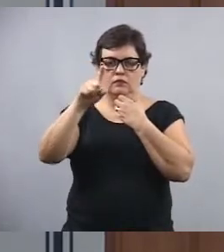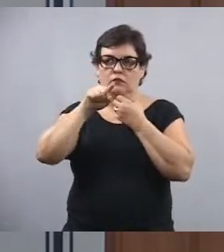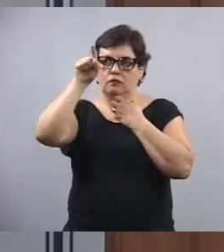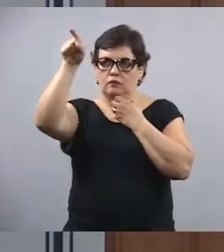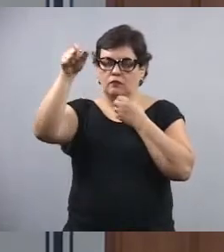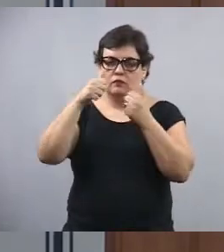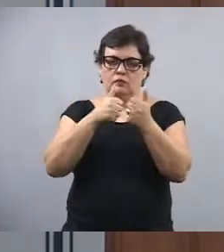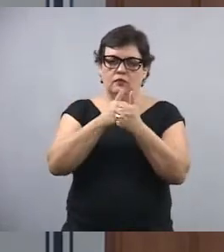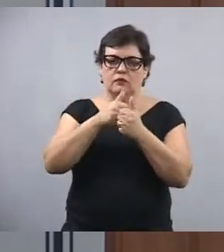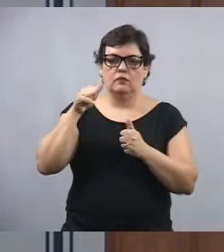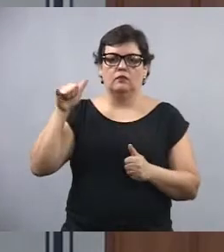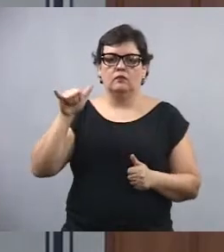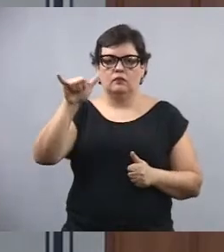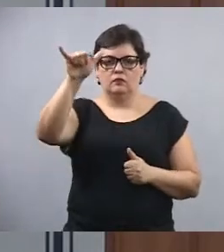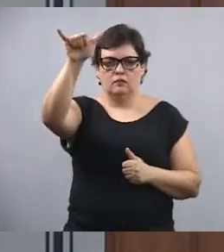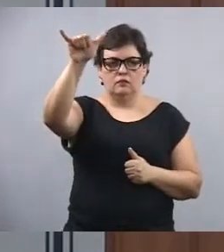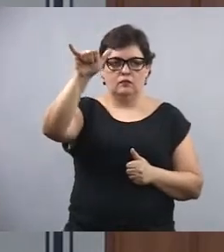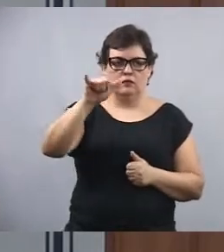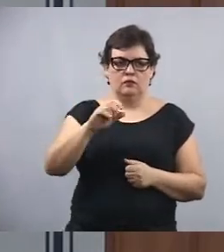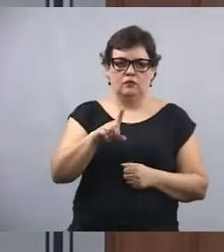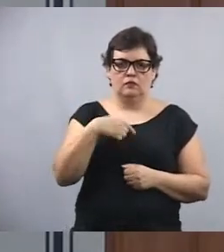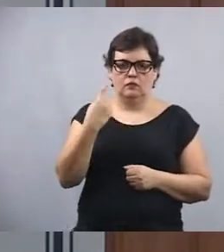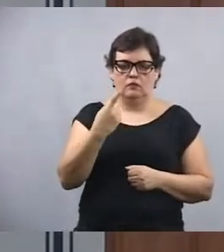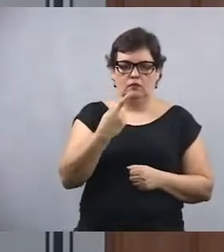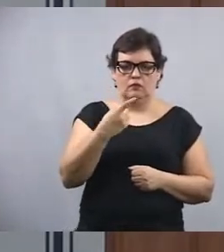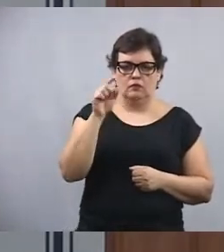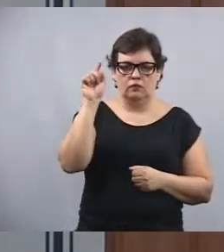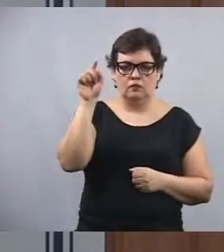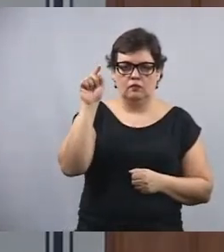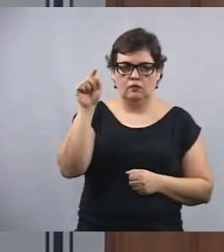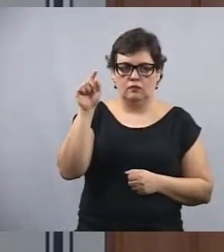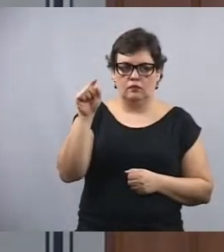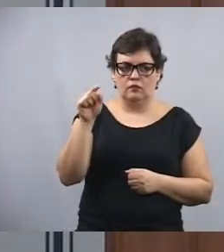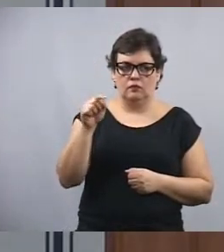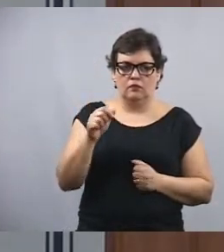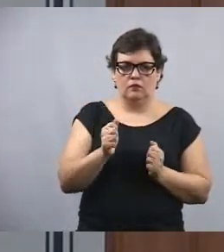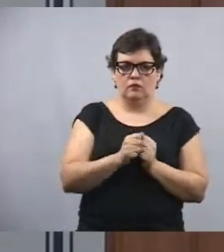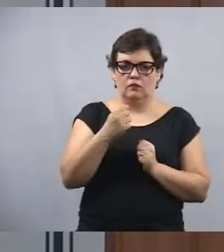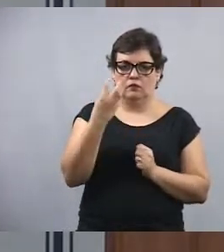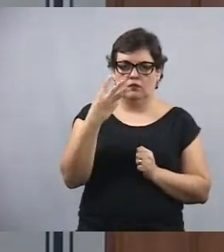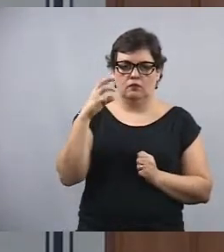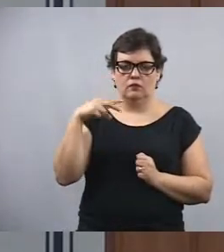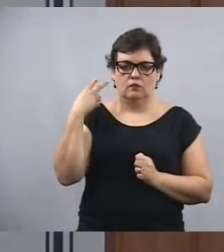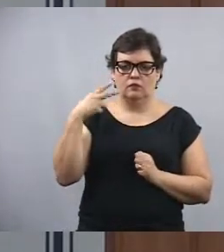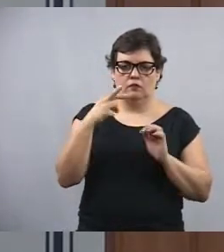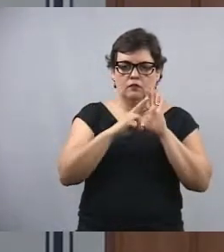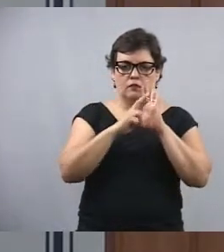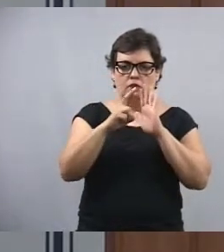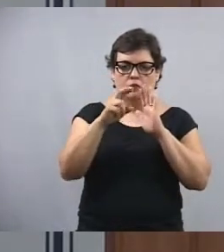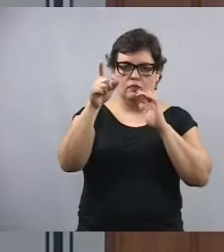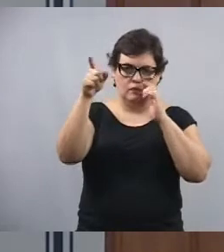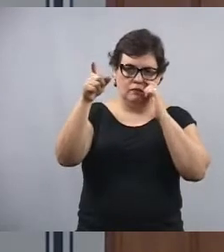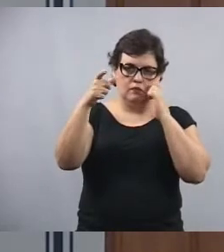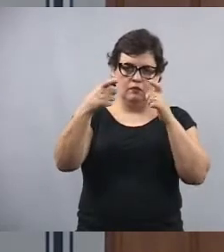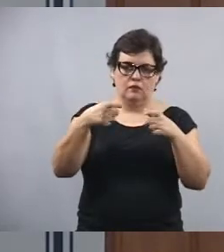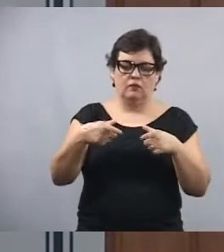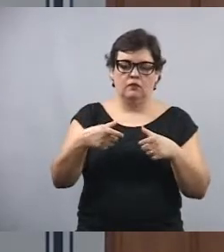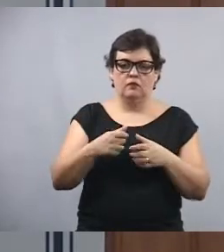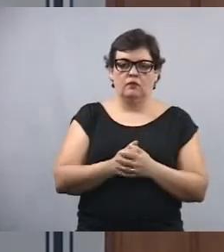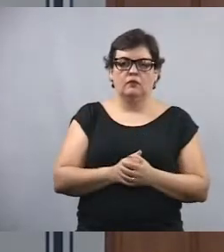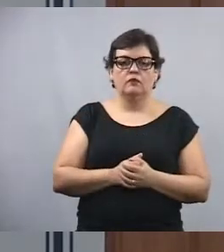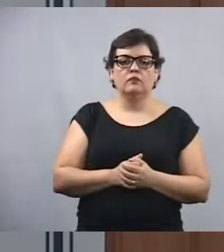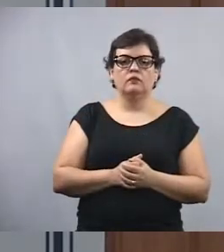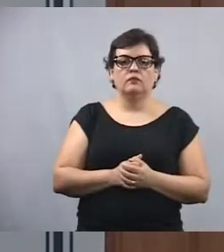Então, nós estamos ali, naquela região, com três vereadores representando aquela região. E com